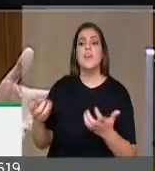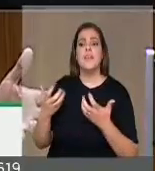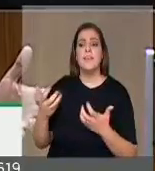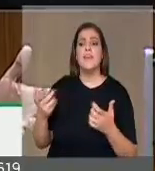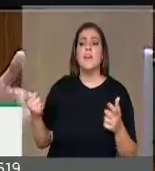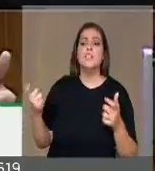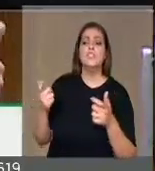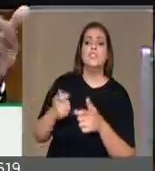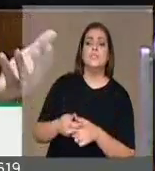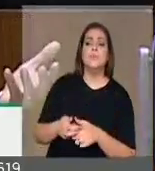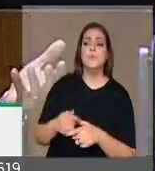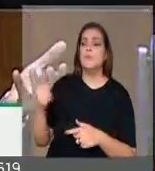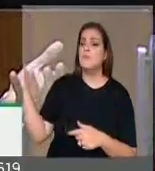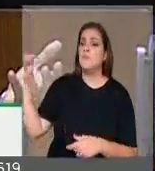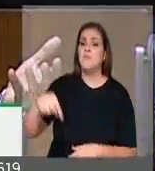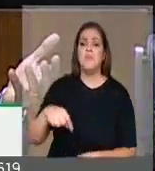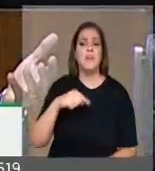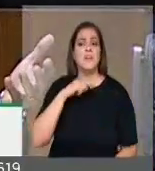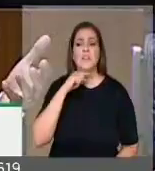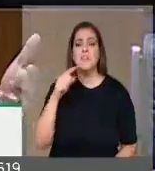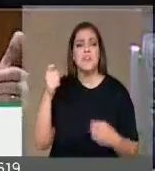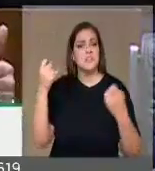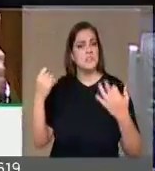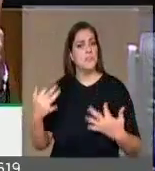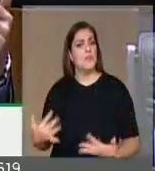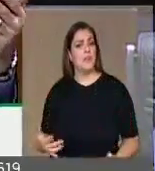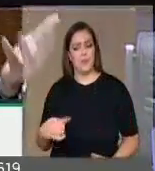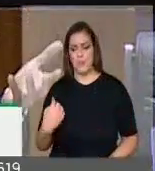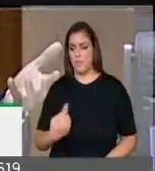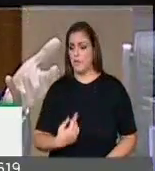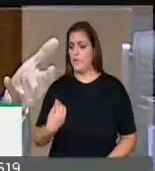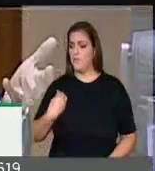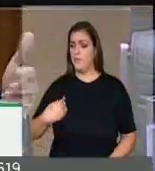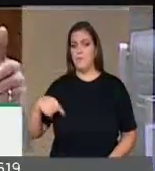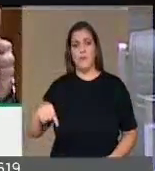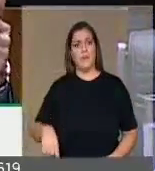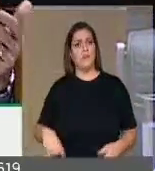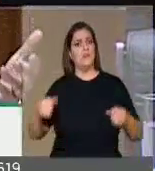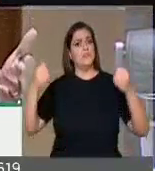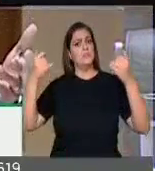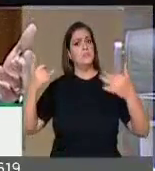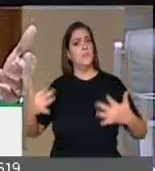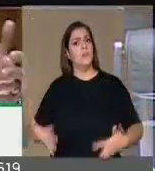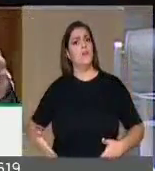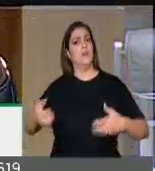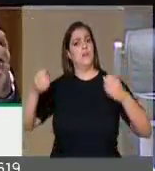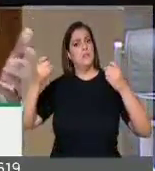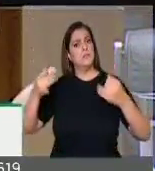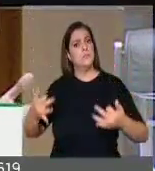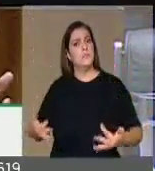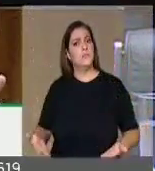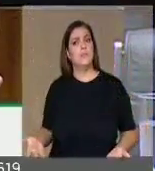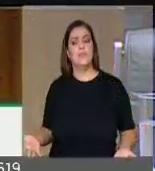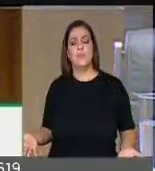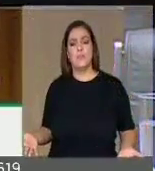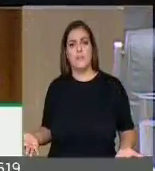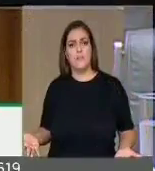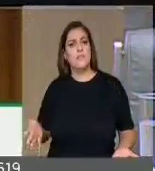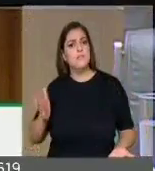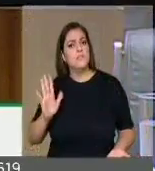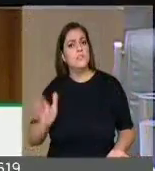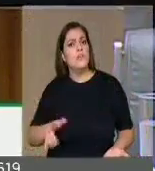instituições públicas. Nós estamos aqui esboçando argumentos justificativas, fartas,